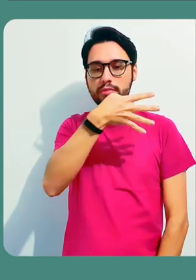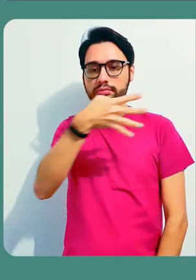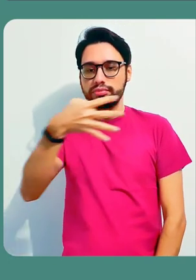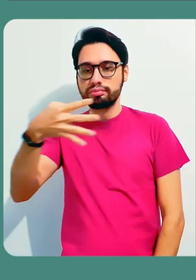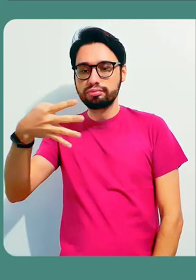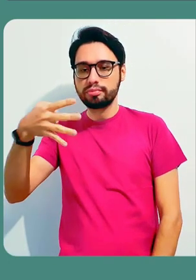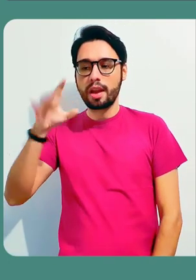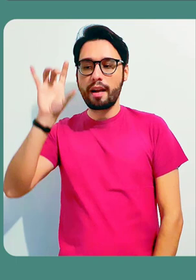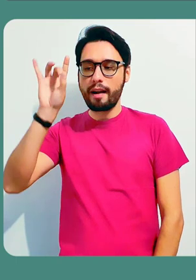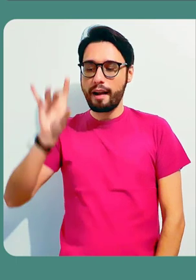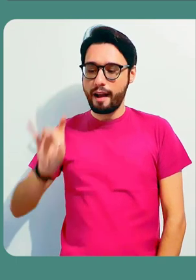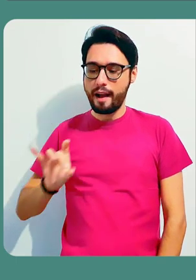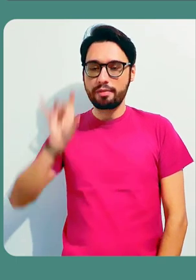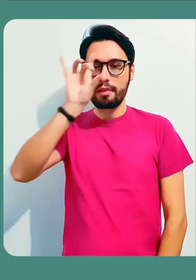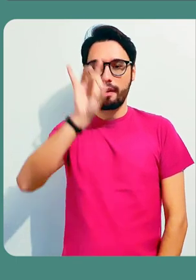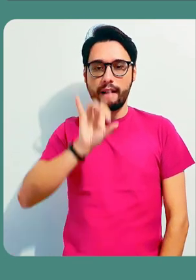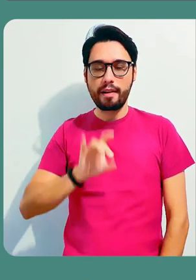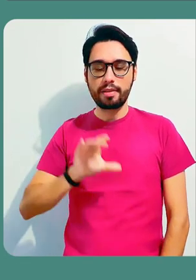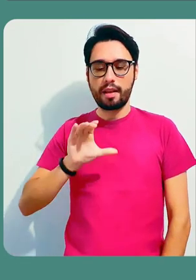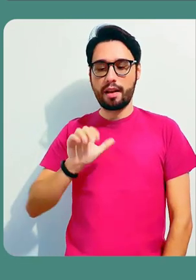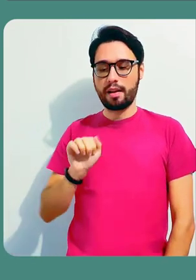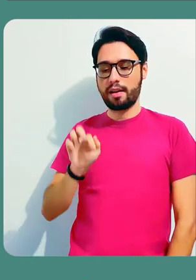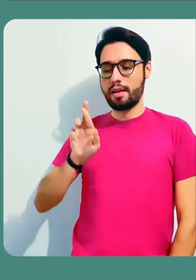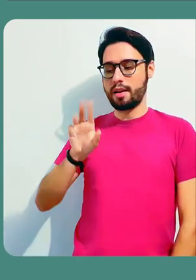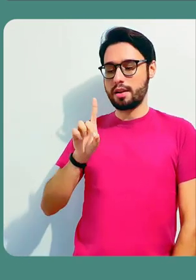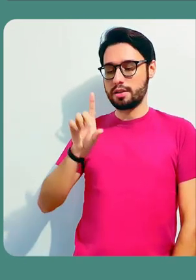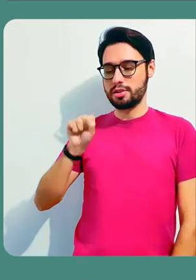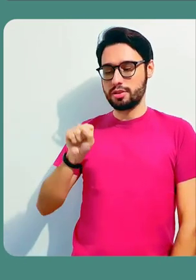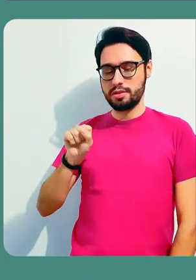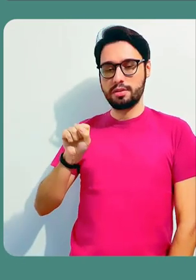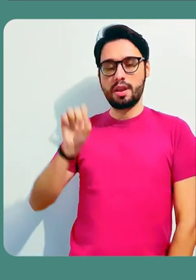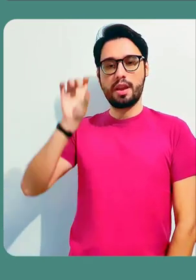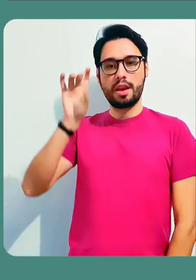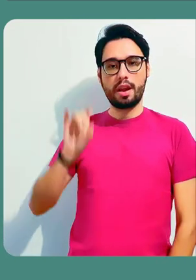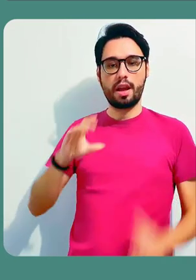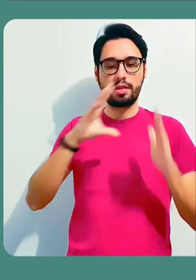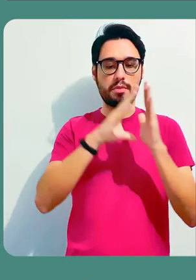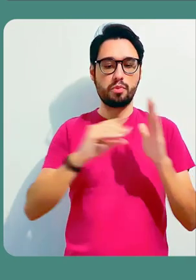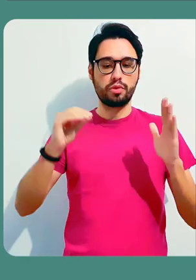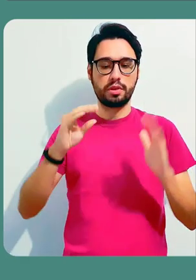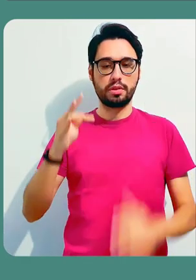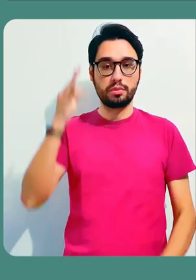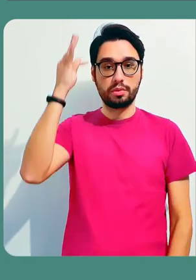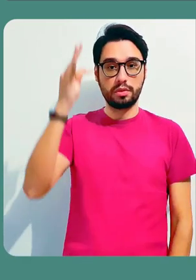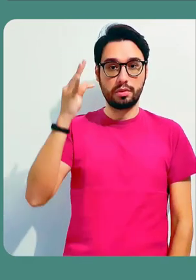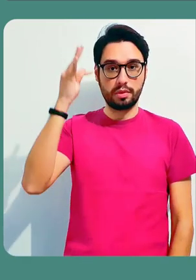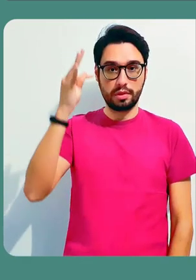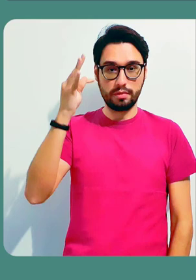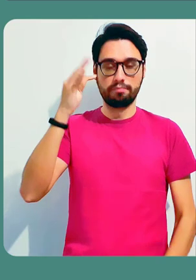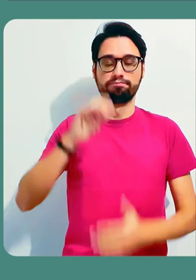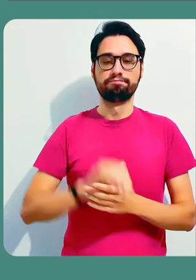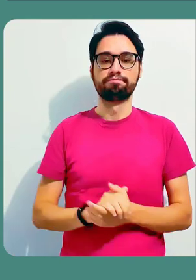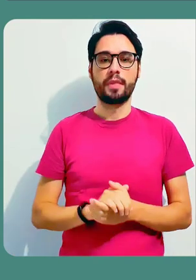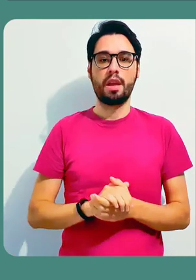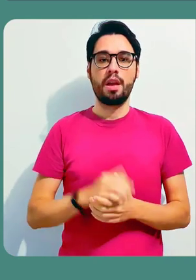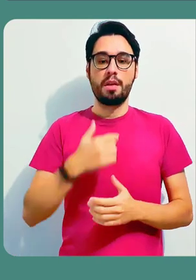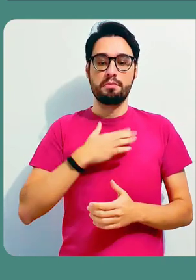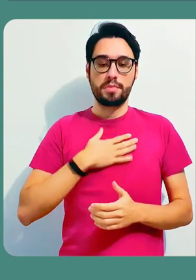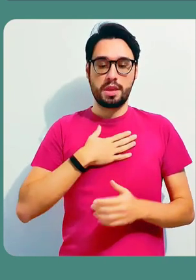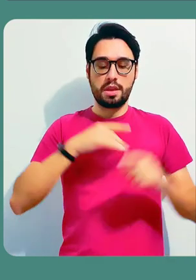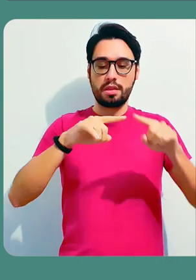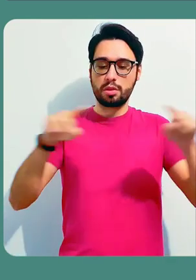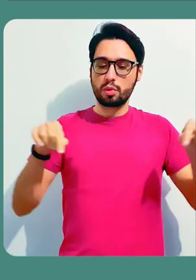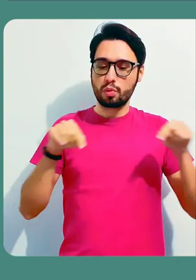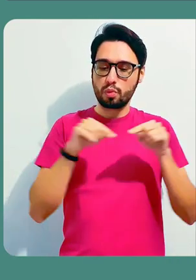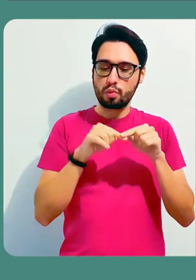Então, o eu fiz? Eu separei em colunas com cards diferentes de cada modelo atômico e eu dividi a minha